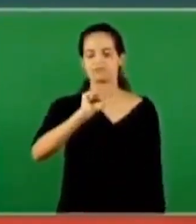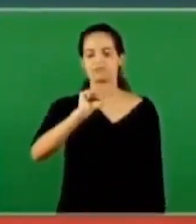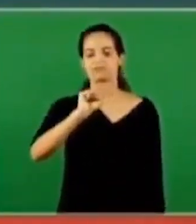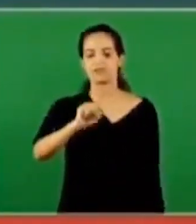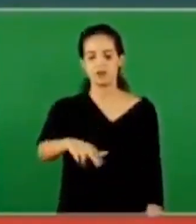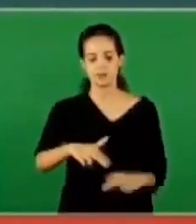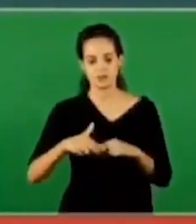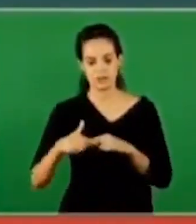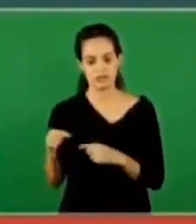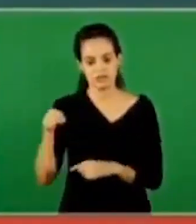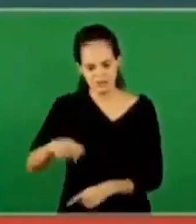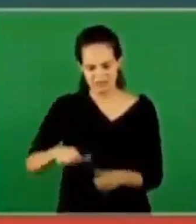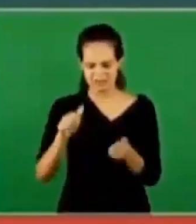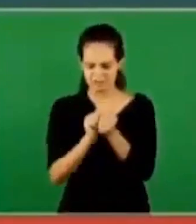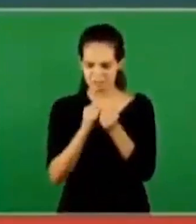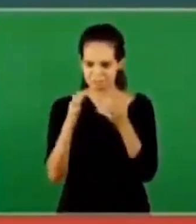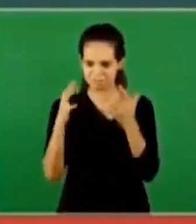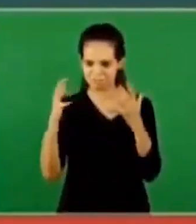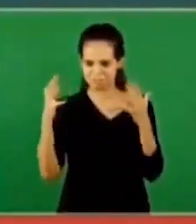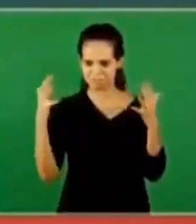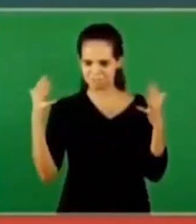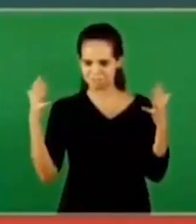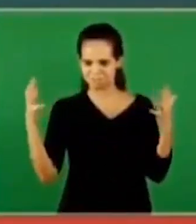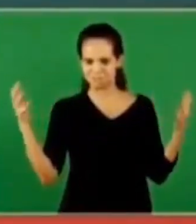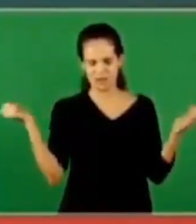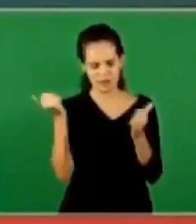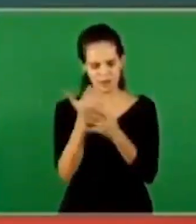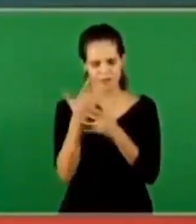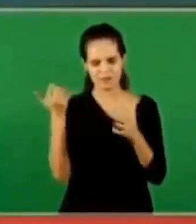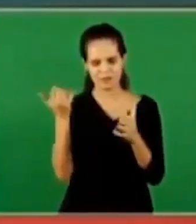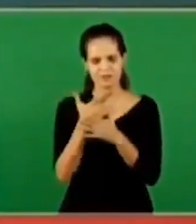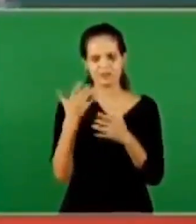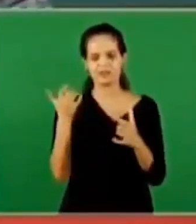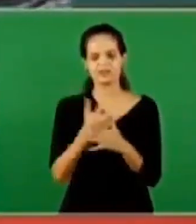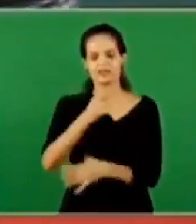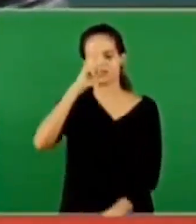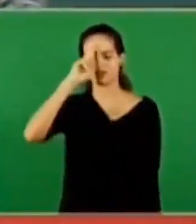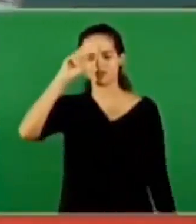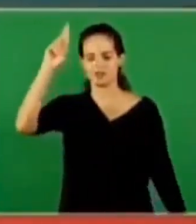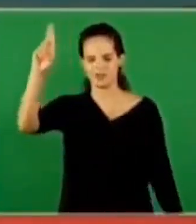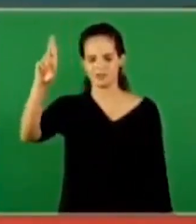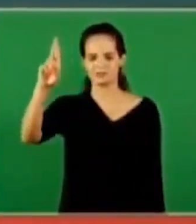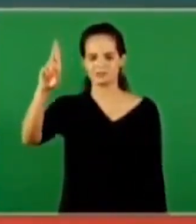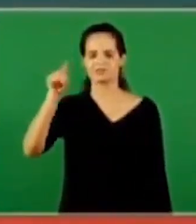isso que você vai glorificar. E é por isso que você vai adorar.